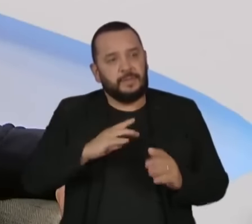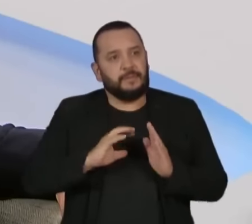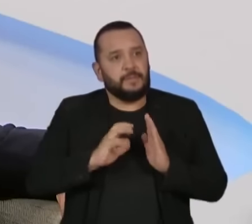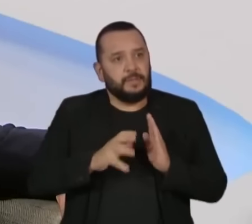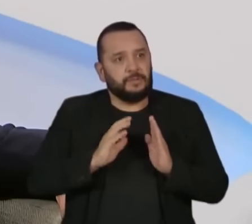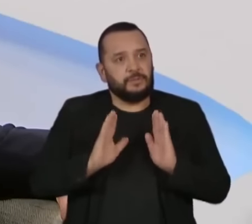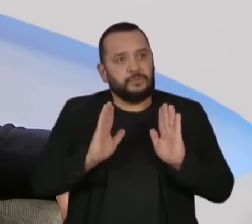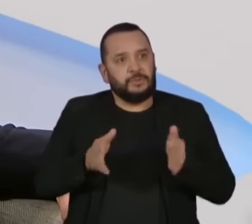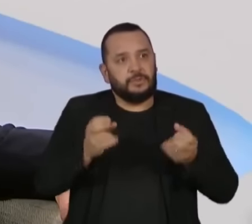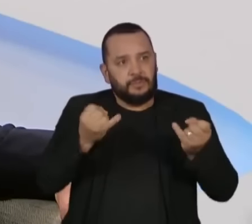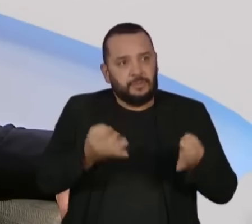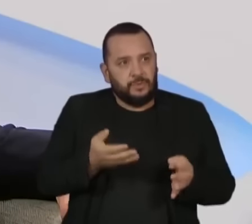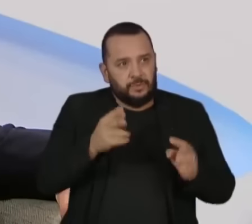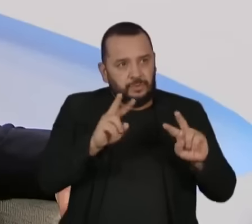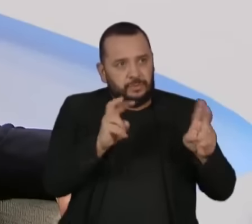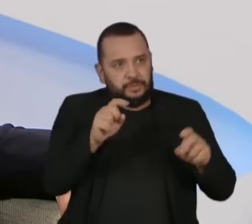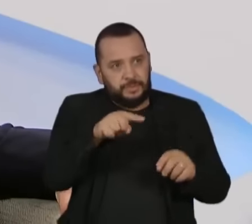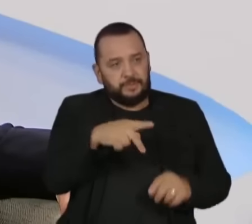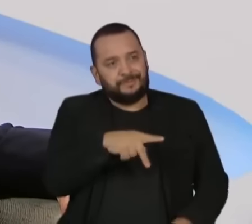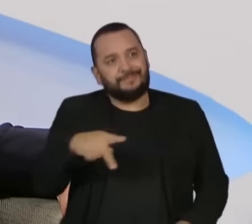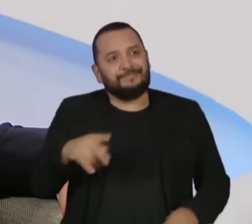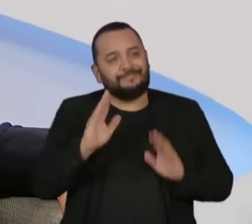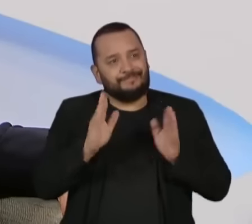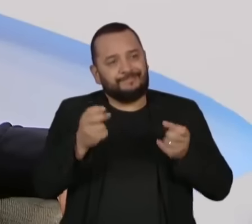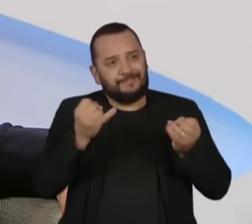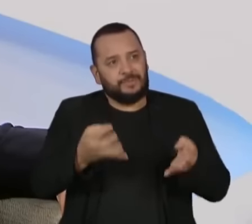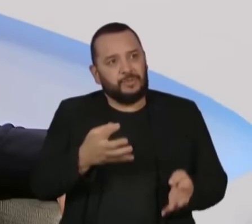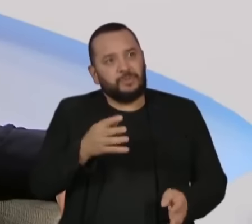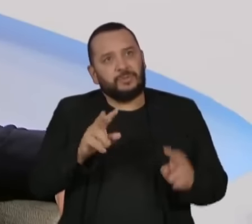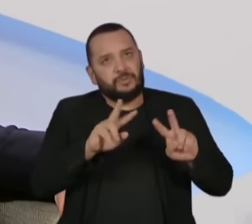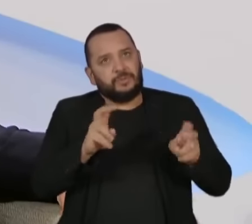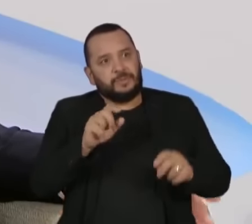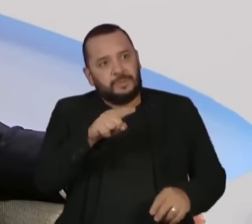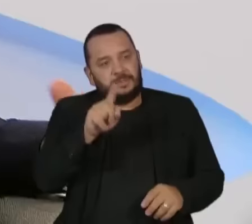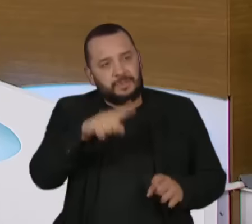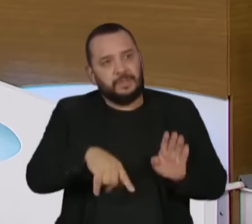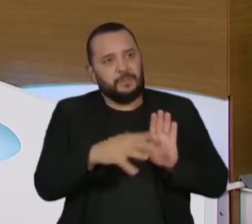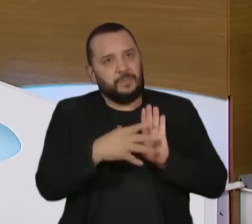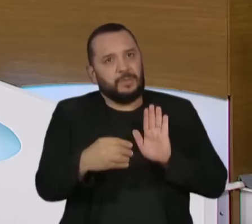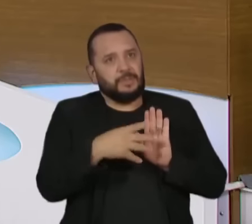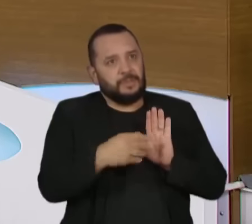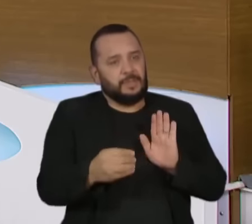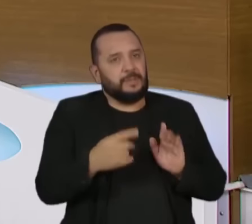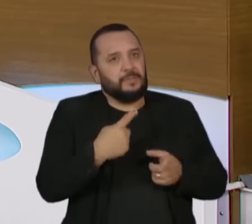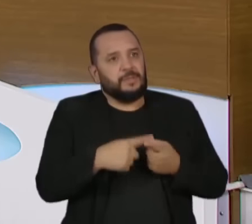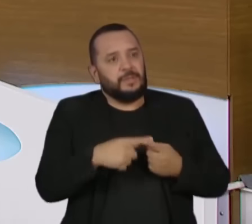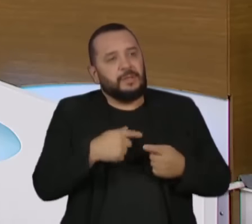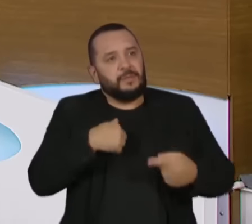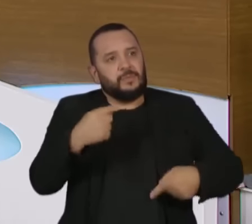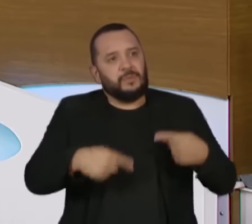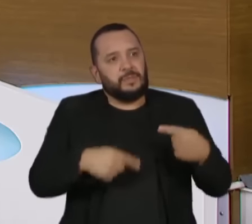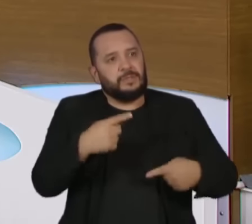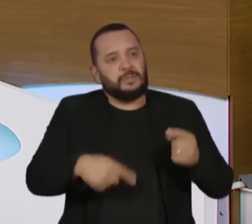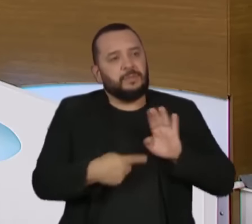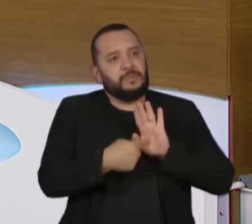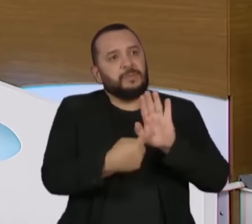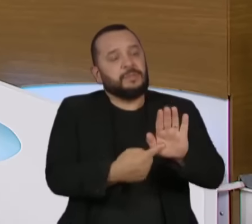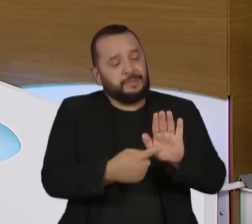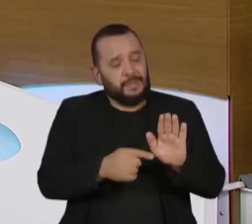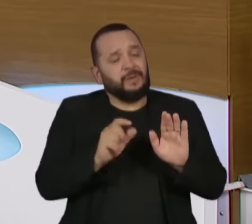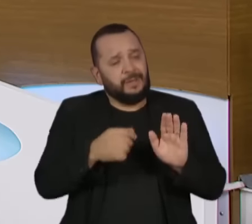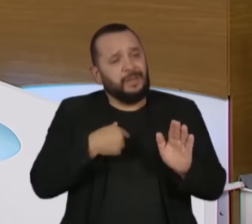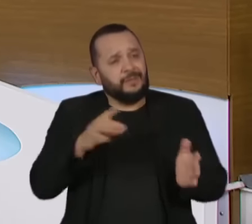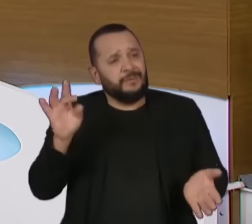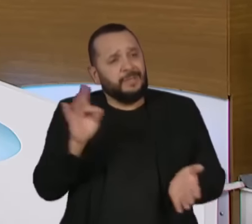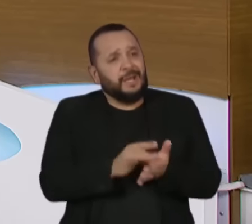partido já falou sobre isso, o presidente já falou sobre isso. Eu acho que o maior exemplo, porque eu acho que na política é bom a gente trazer fatos concretos, né, para